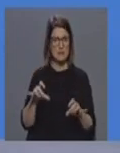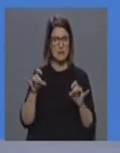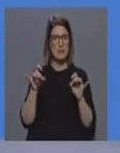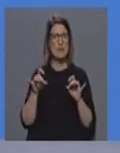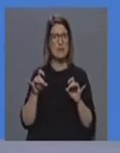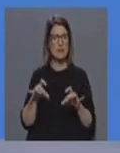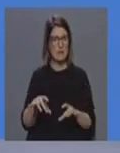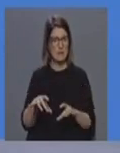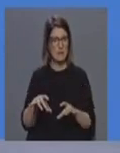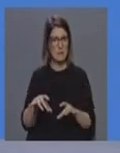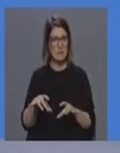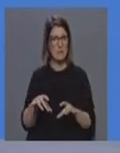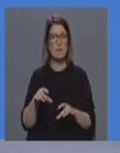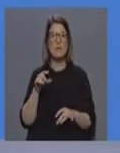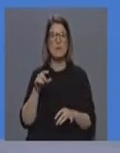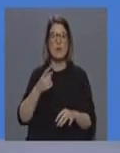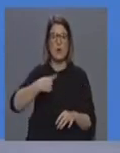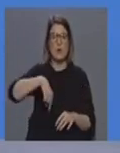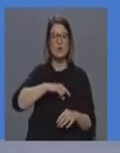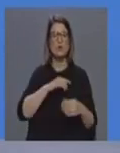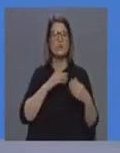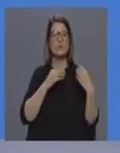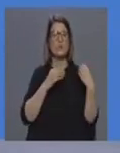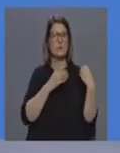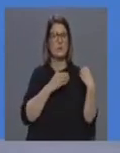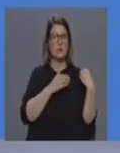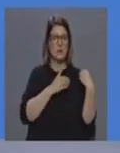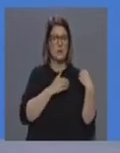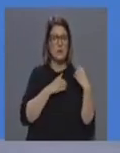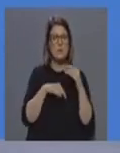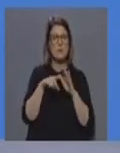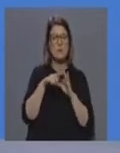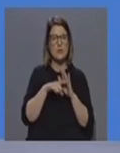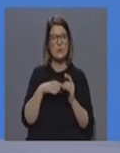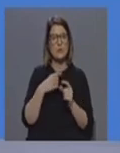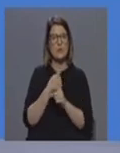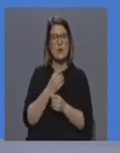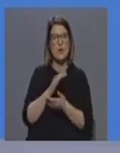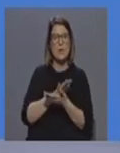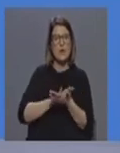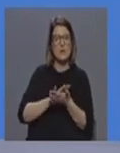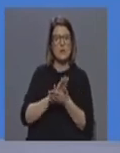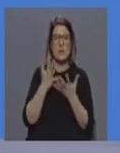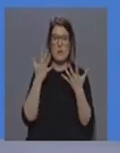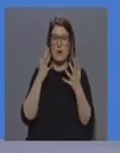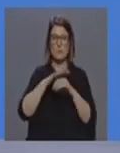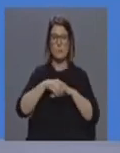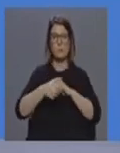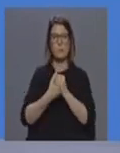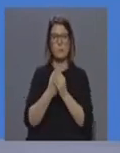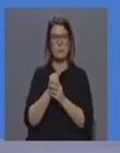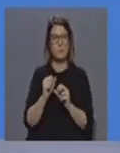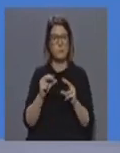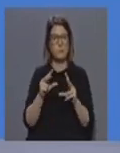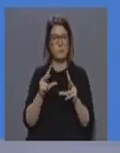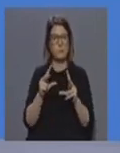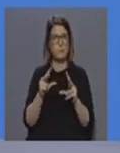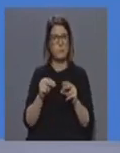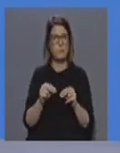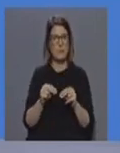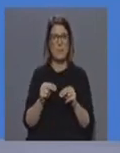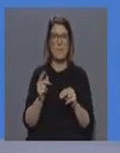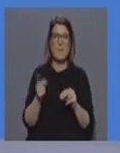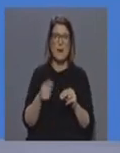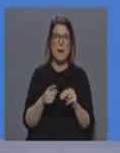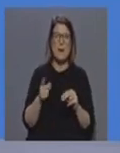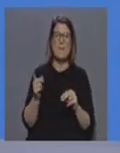a responsabilidade das medidas básicas de higiene das mãos que estão a ser sucessivamente